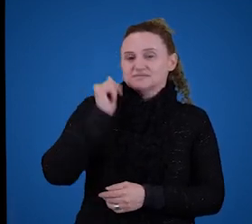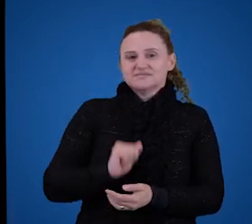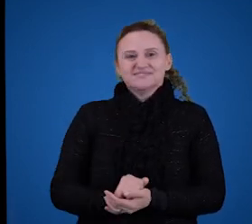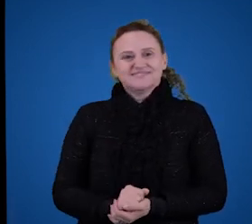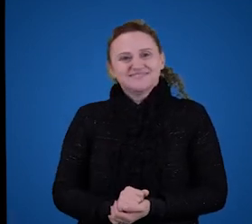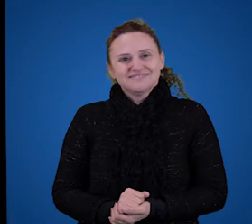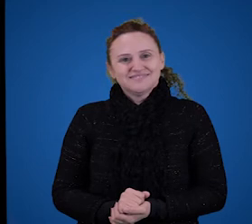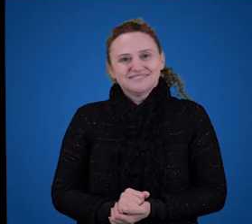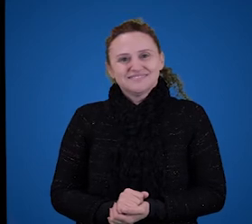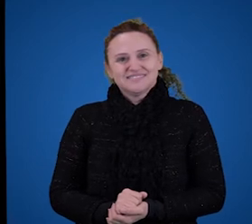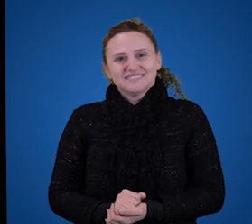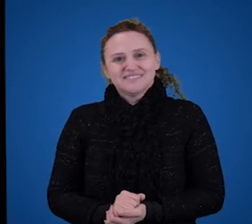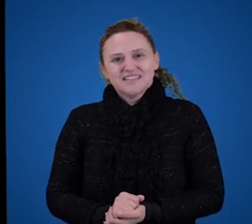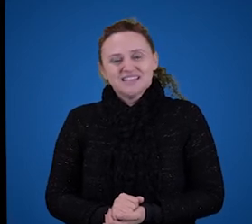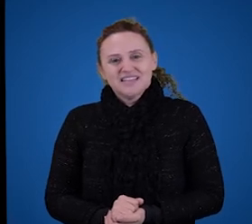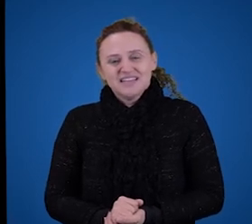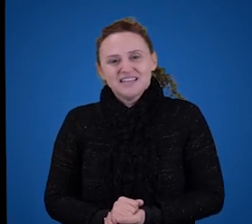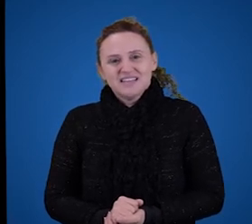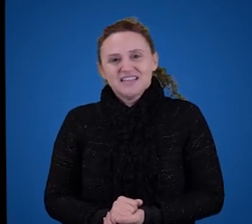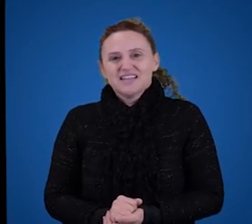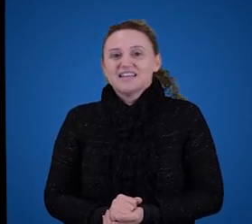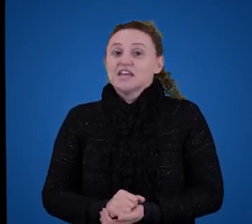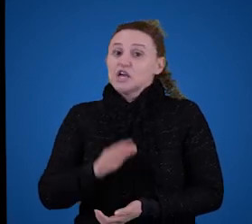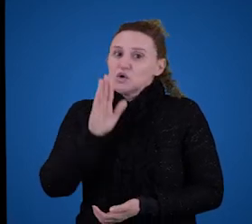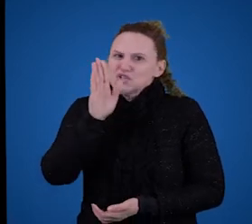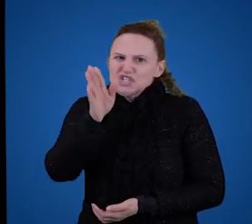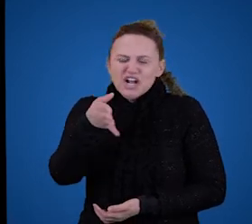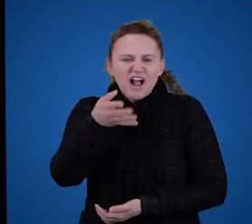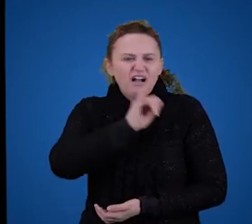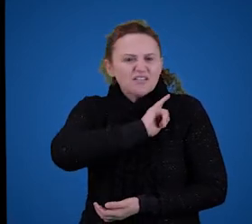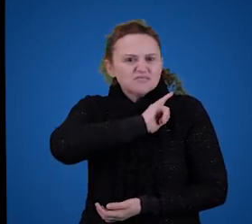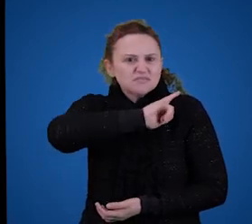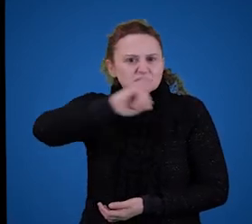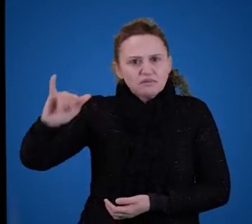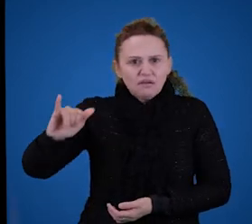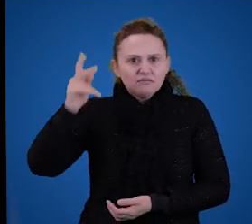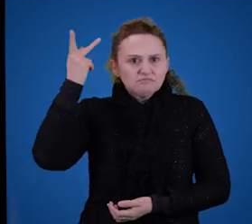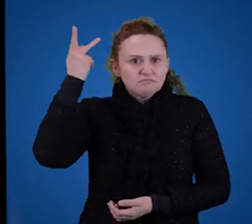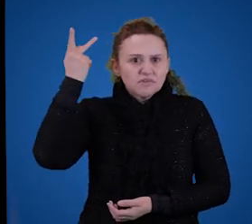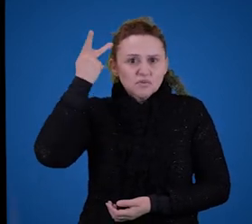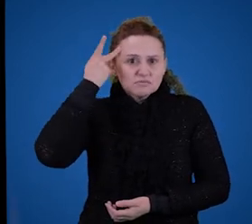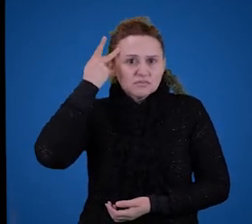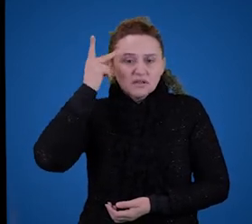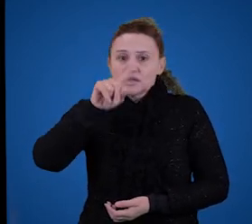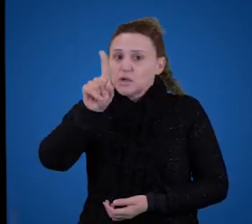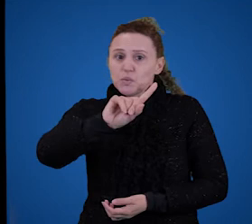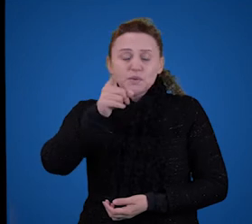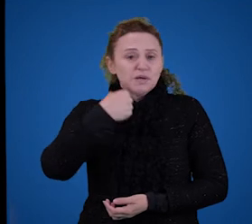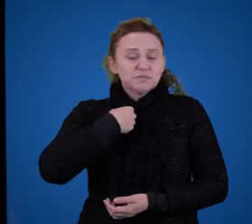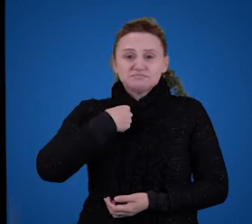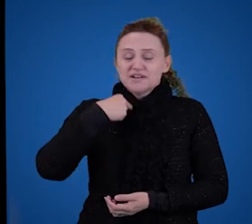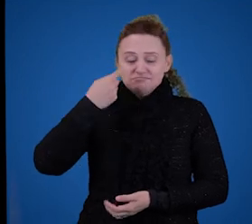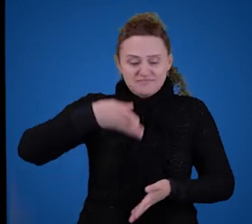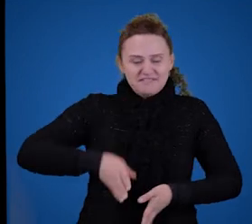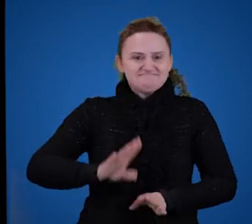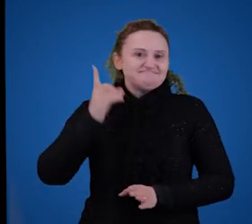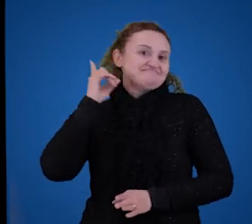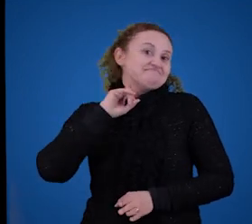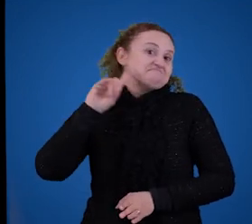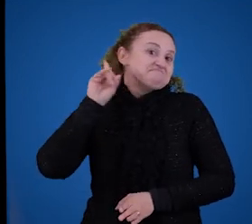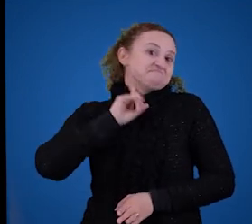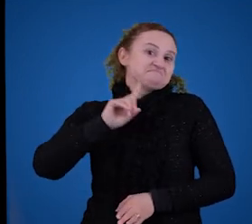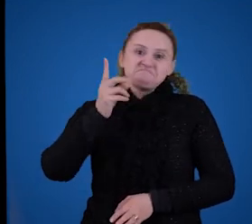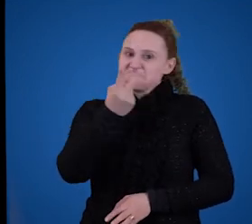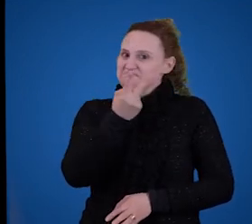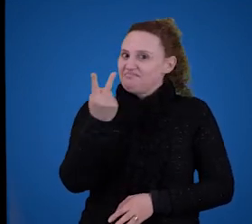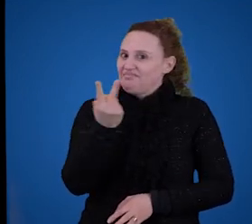disse para vocês que eu sou mineiro, e, de fato, desculpe, paulista, e, de fato, eu não sou mineiro. Então, bem, sou mineiro, bem, sou paulista, eu não consigo ser